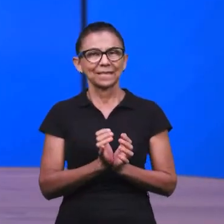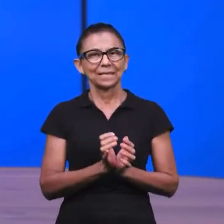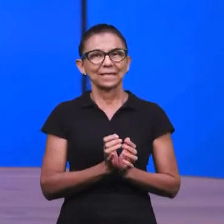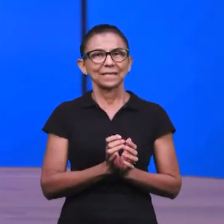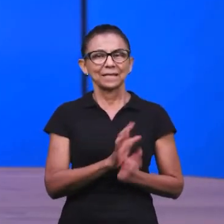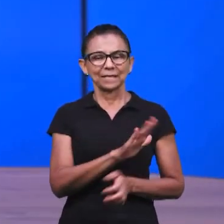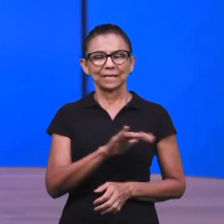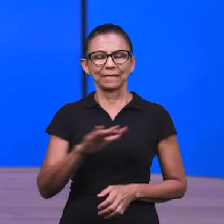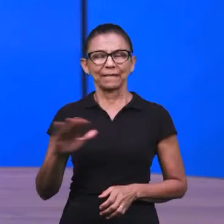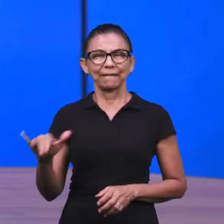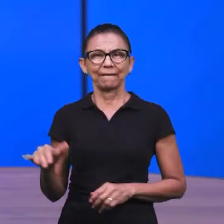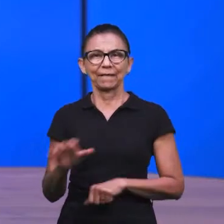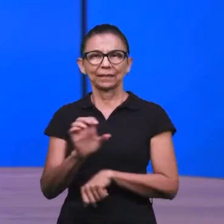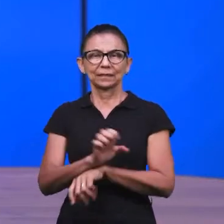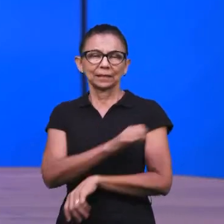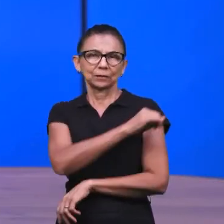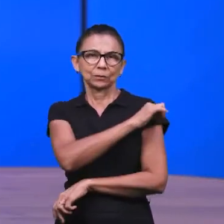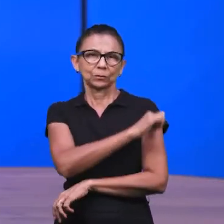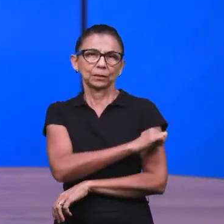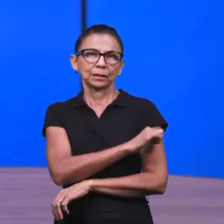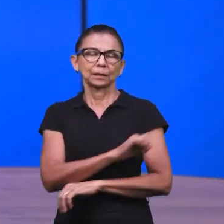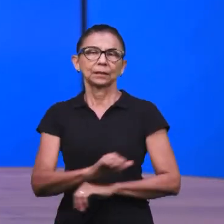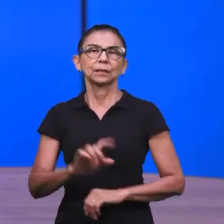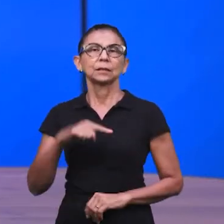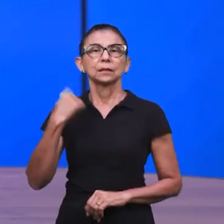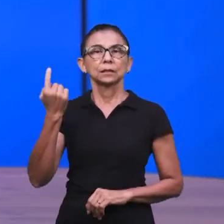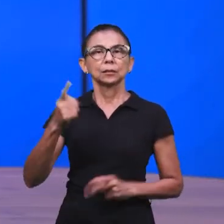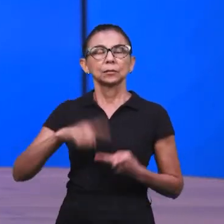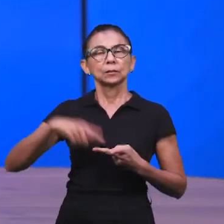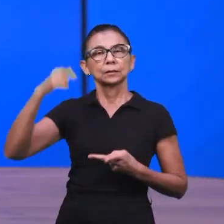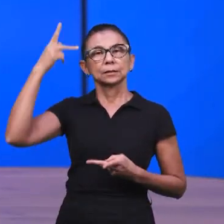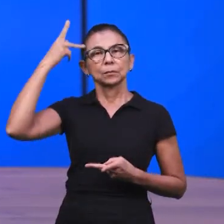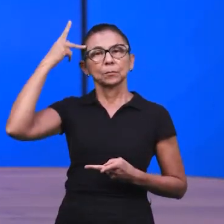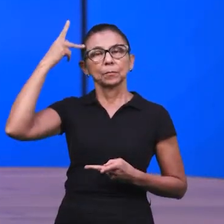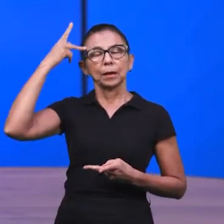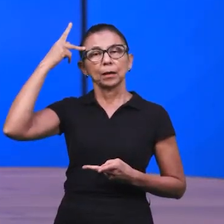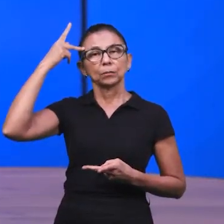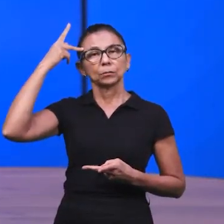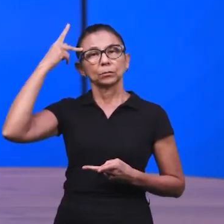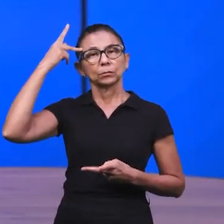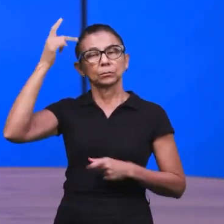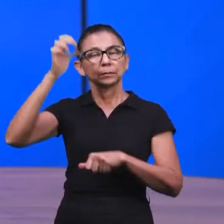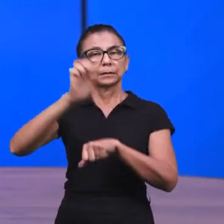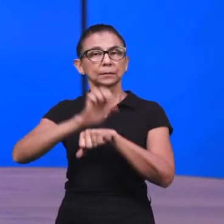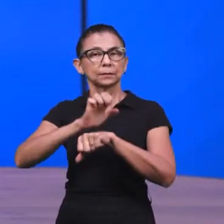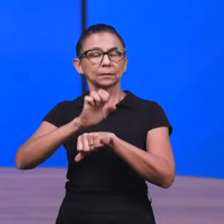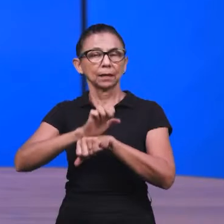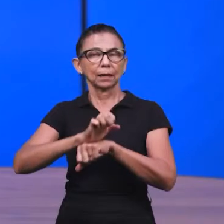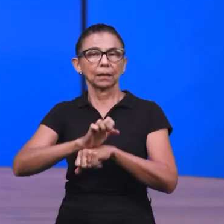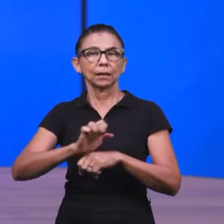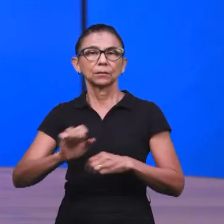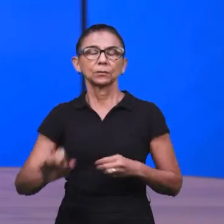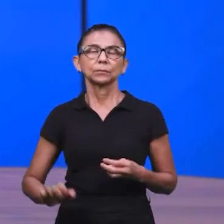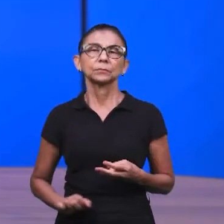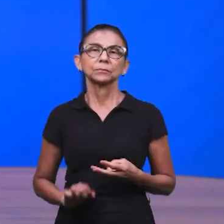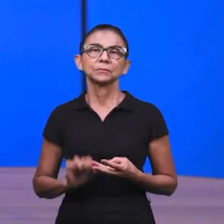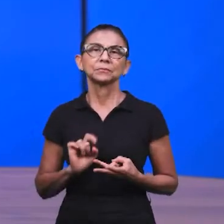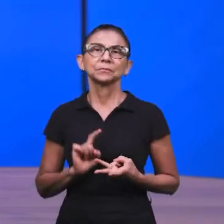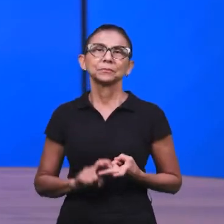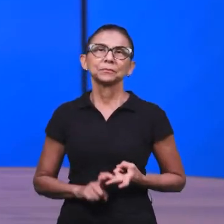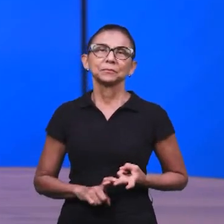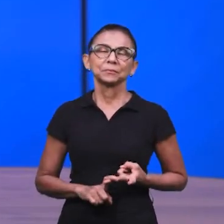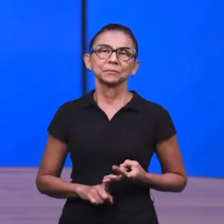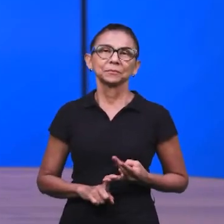Janeiro, na igreja lá de Niterói, o nosso grupo de crianças. Depois vamos ao estado de São Paulo. São José dos Campos, o grupo de